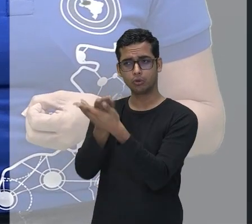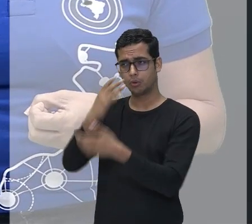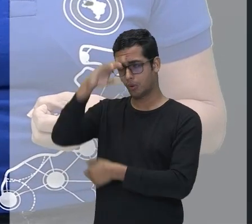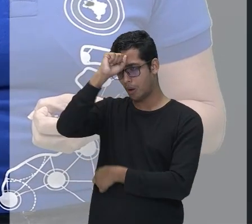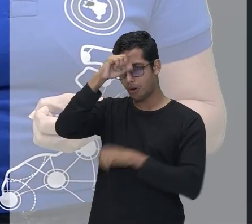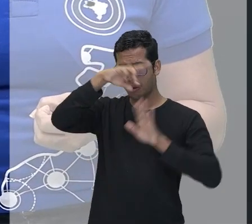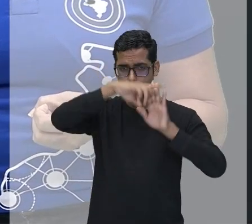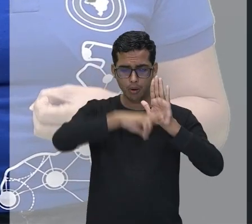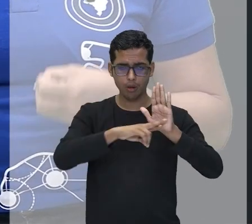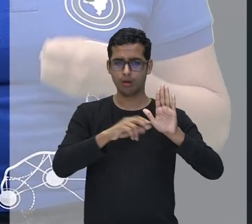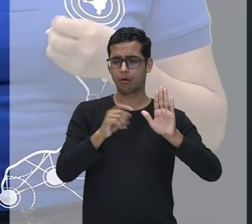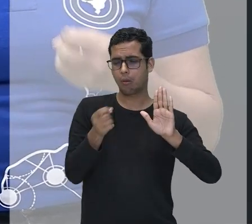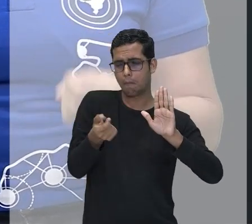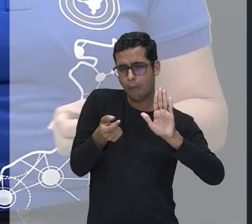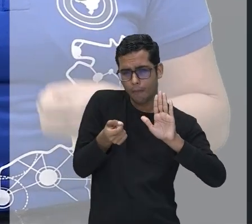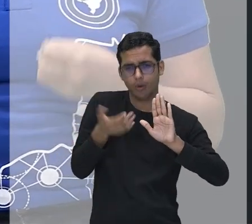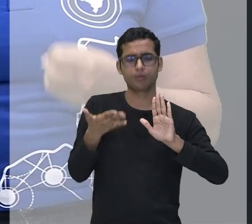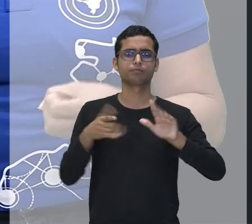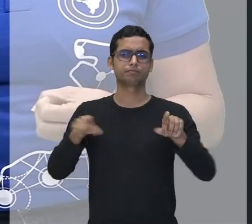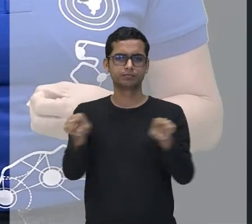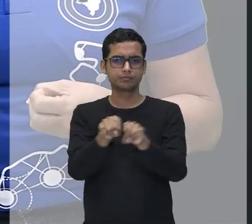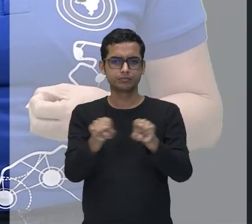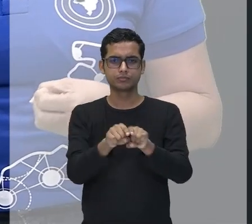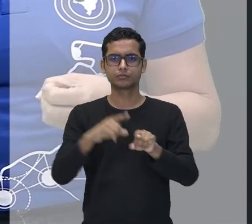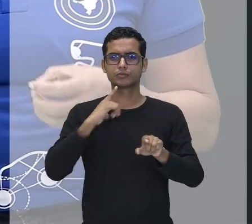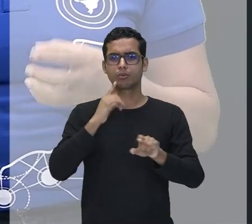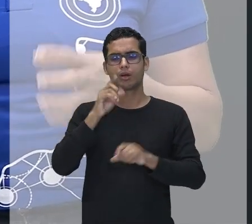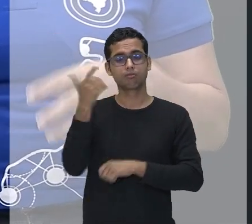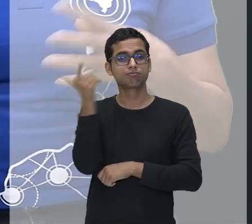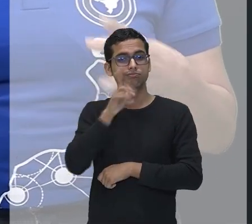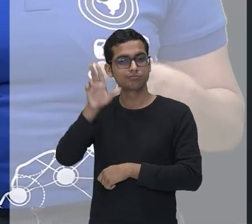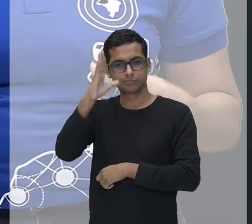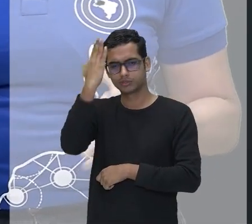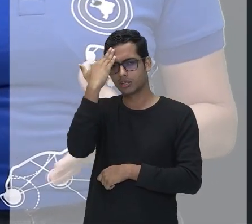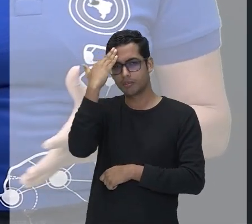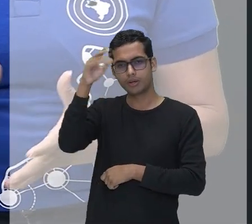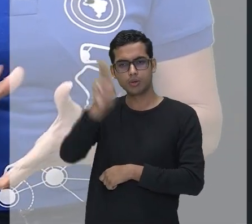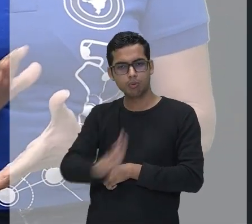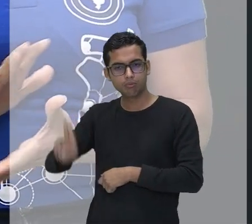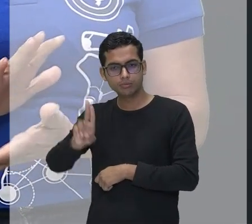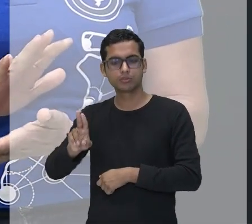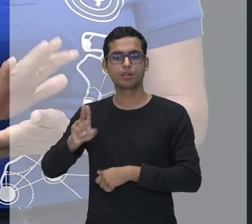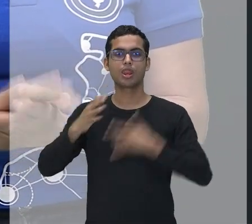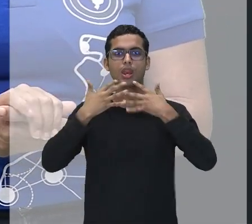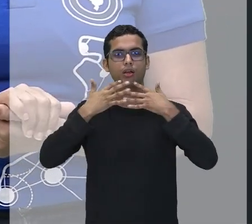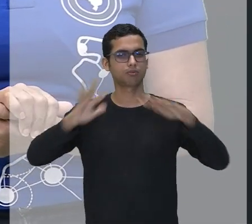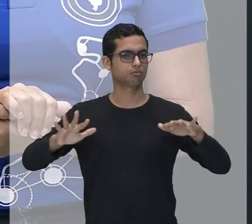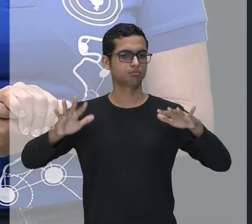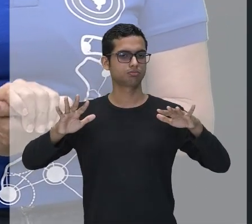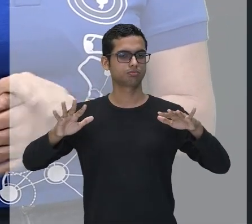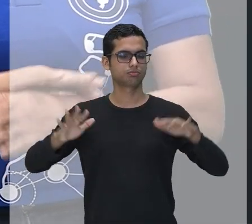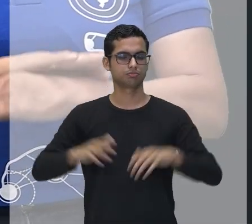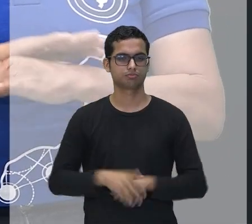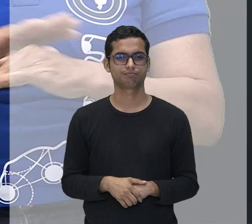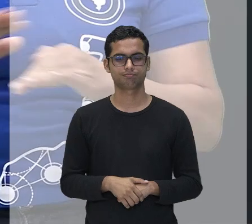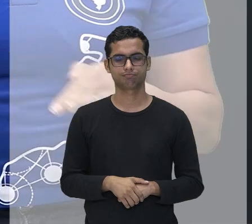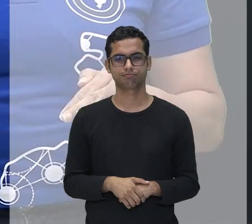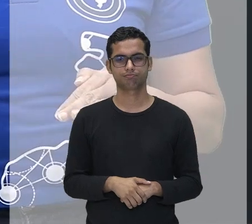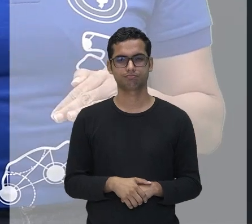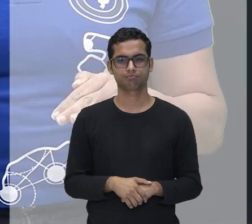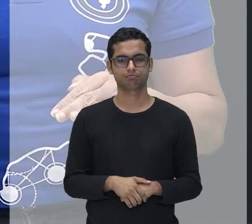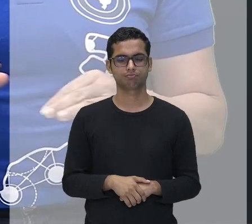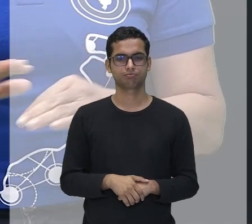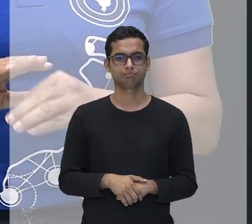regras gramaticais, mas é uma regra que se utiliza automaticamente. Agora, isso é uma regra